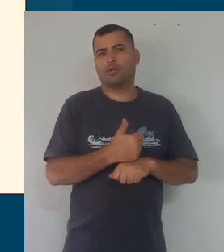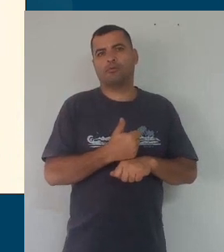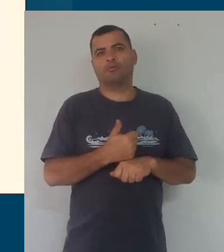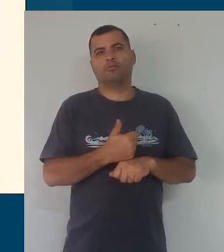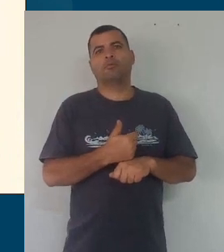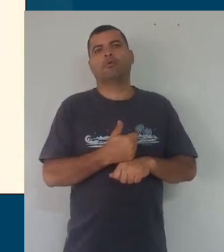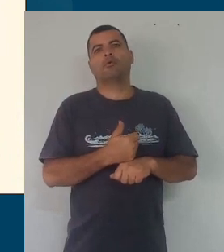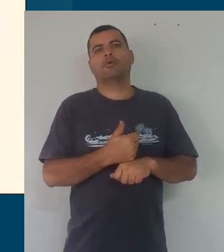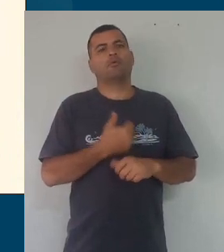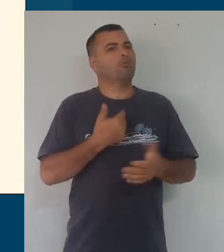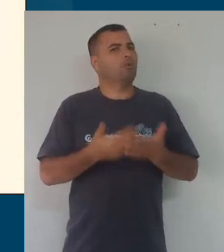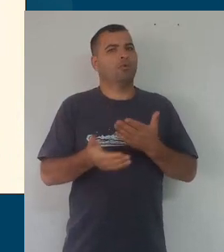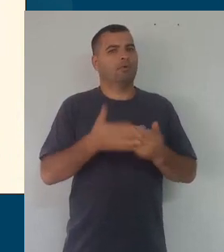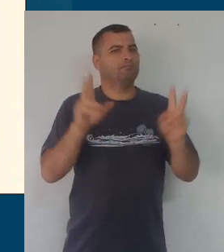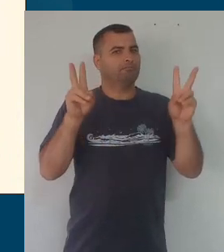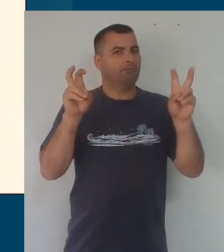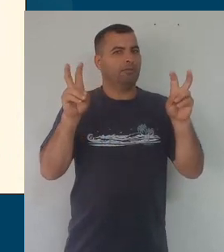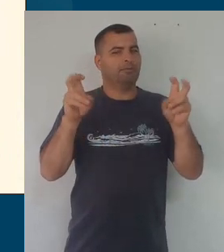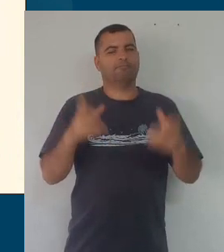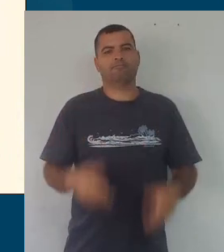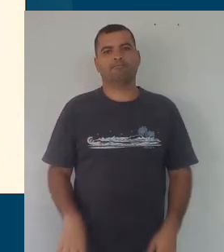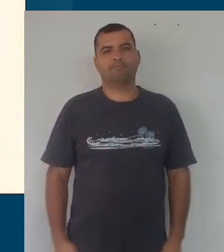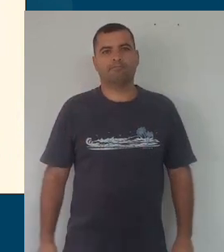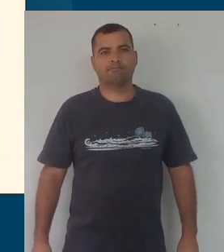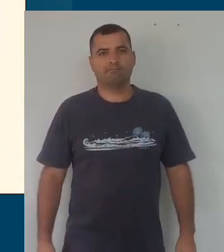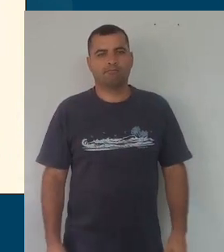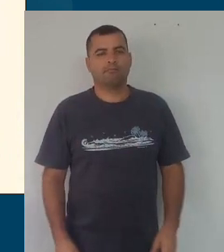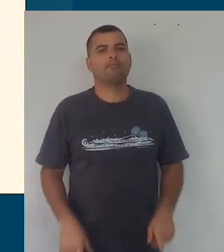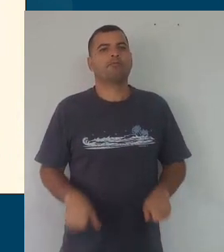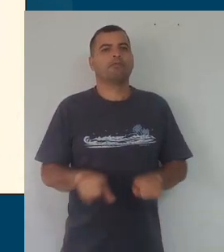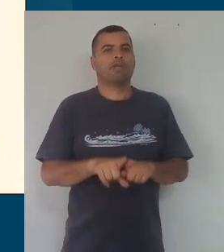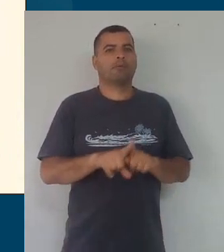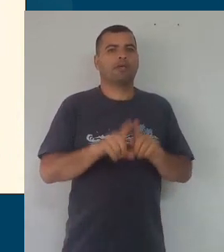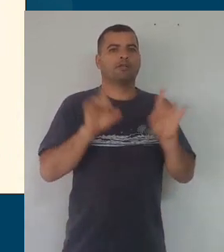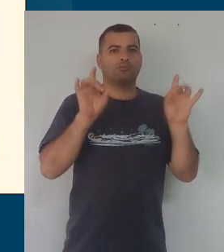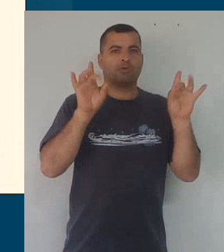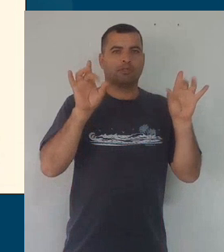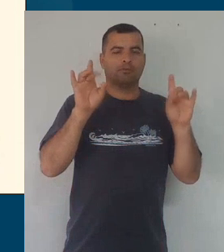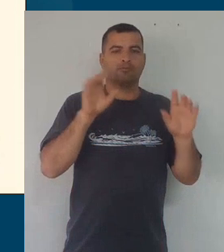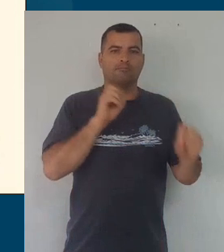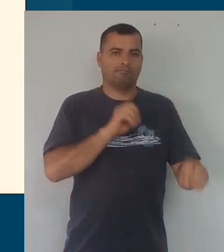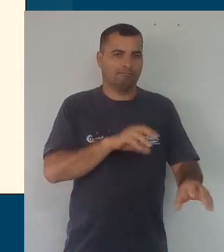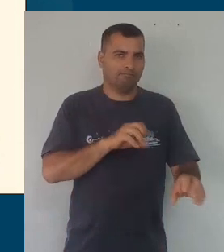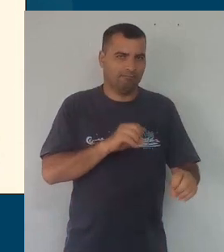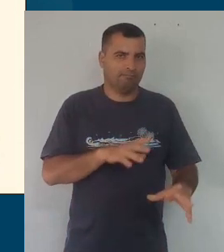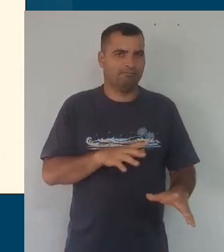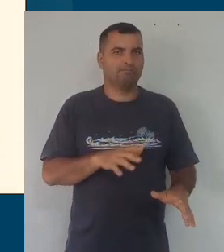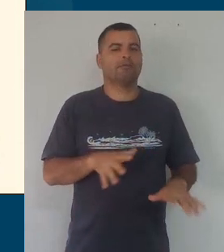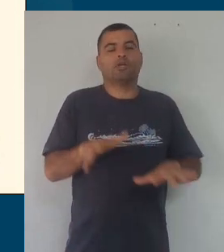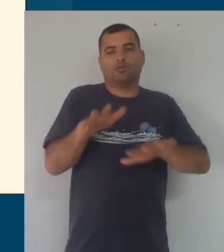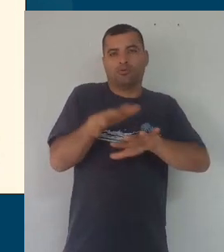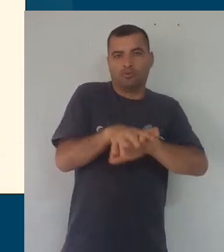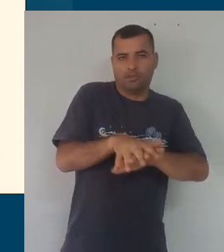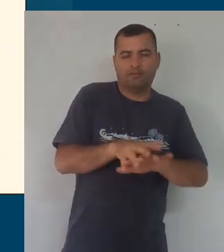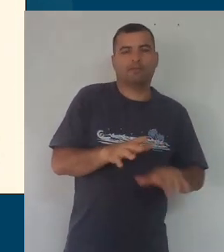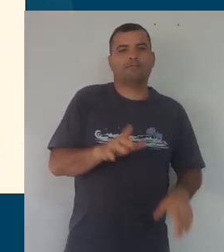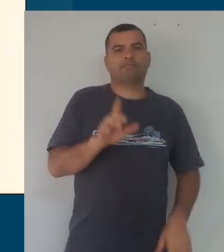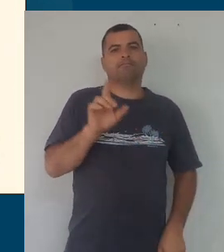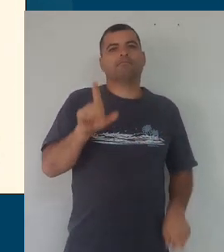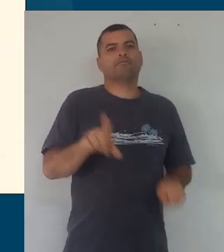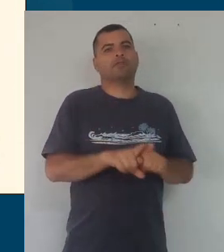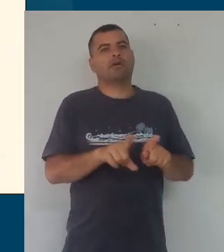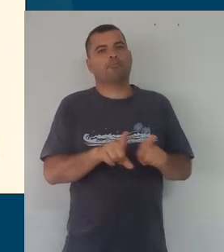para lidar com todos os termos. Vamos tratar também de educação especial no contexto da educação inclusiva,